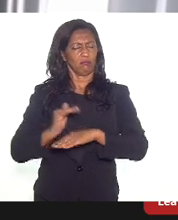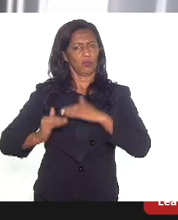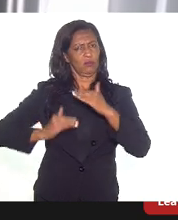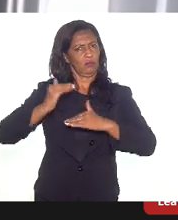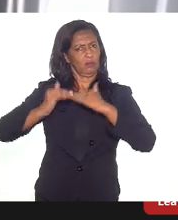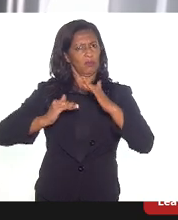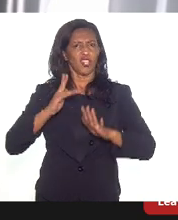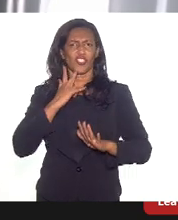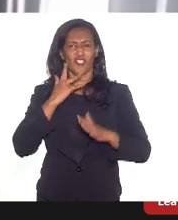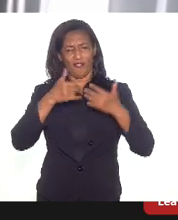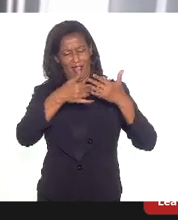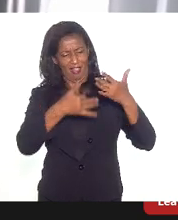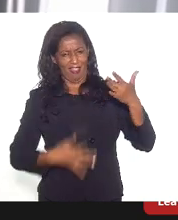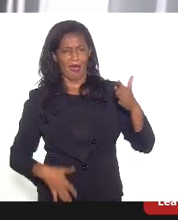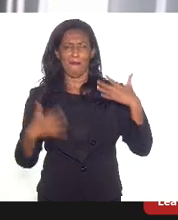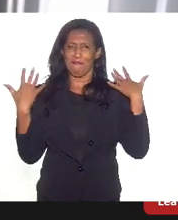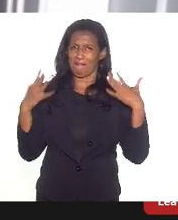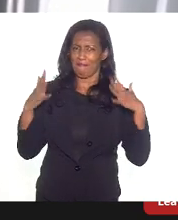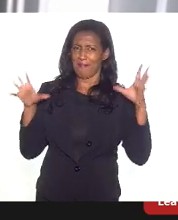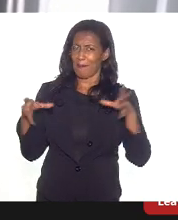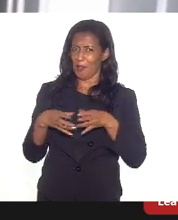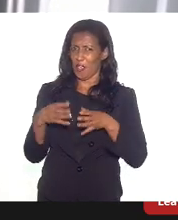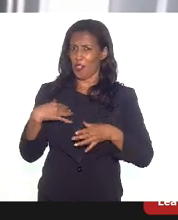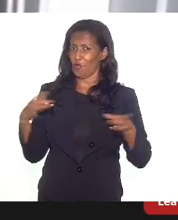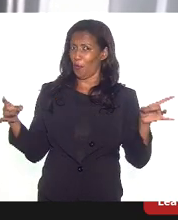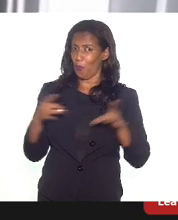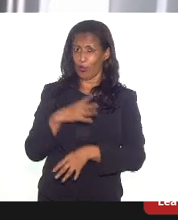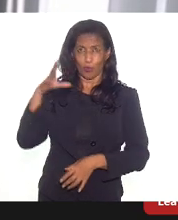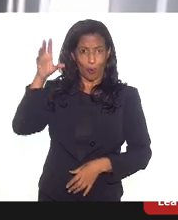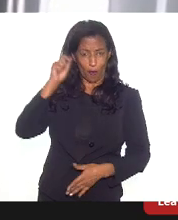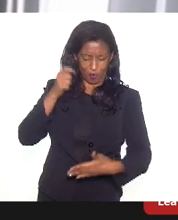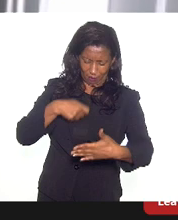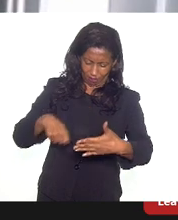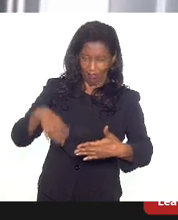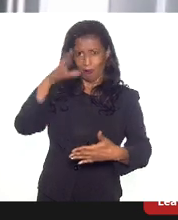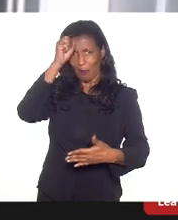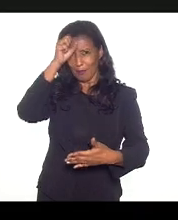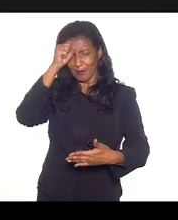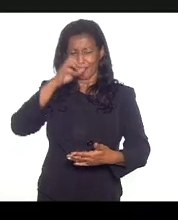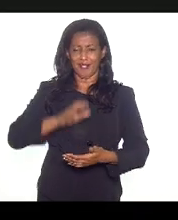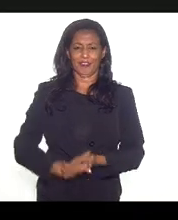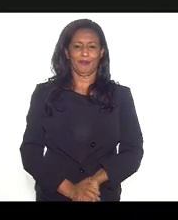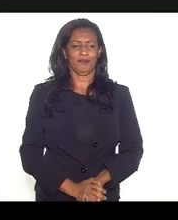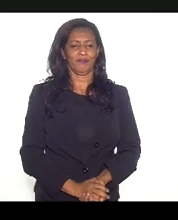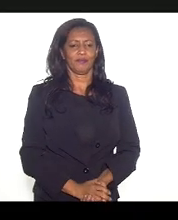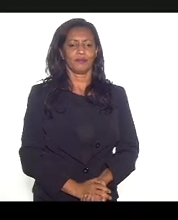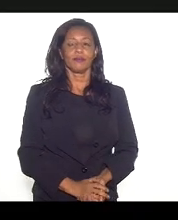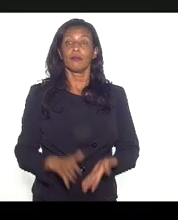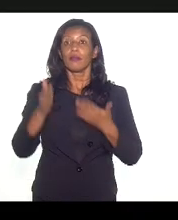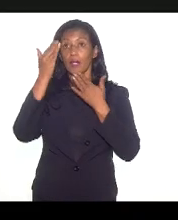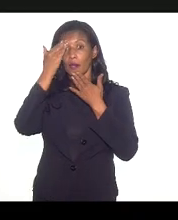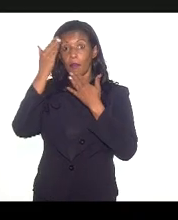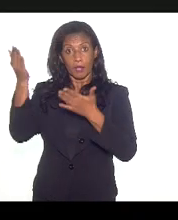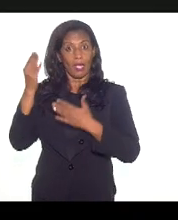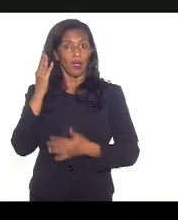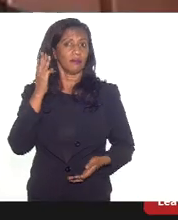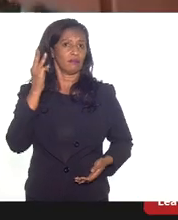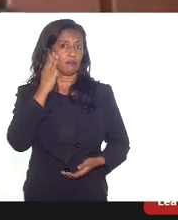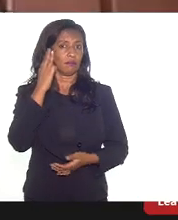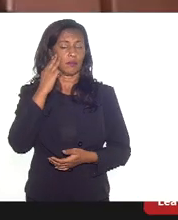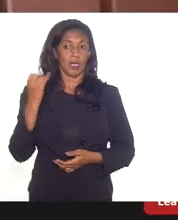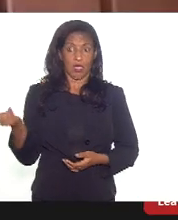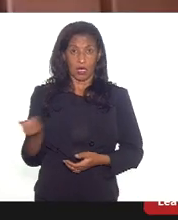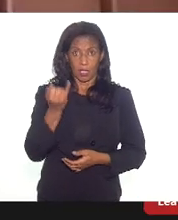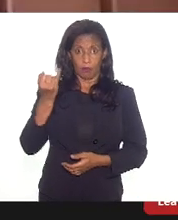Enfim, já falei demais, parabéns à comissão, estou aqui pronto para ouvir, anotar e aprender. Muito obrigada, Valdeque. Importante também, para